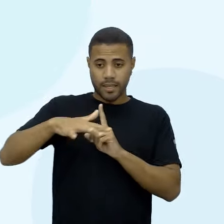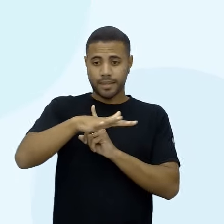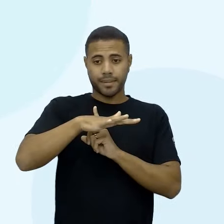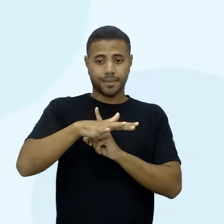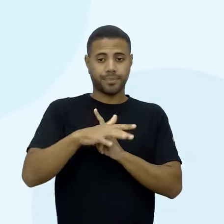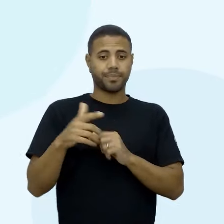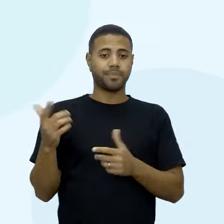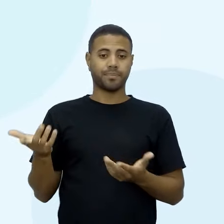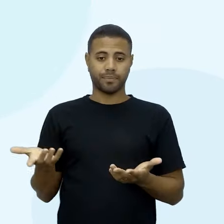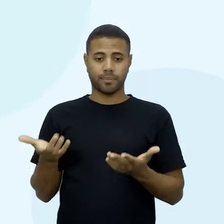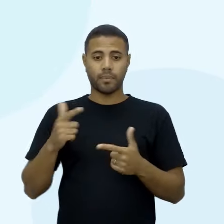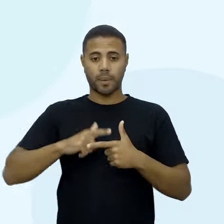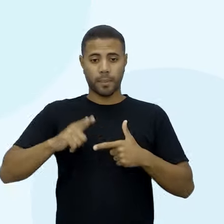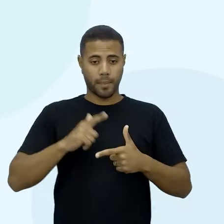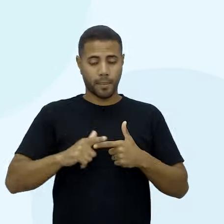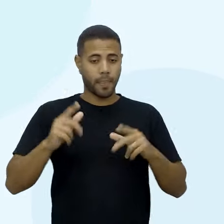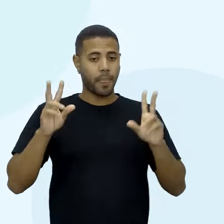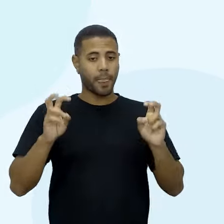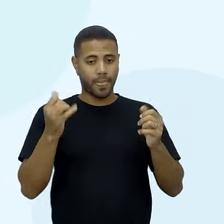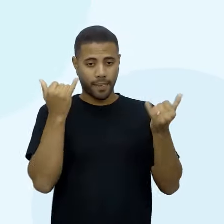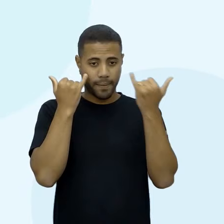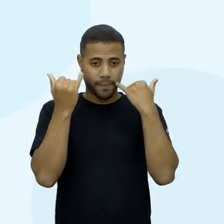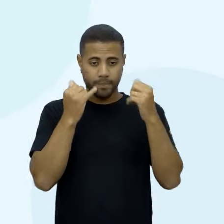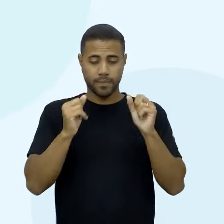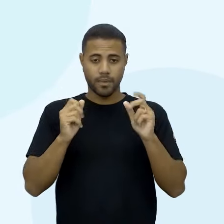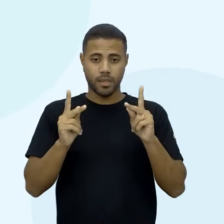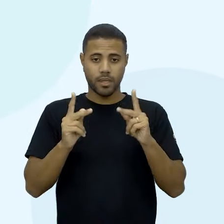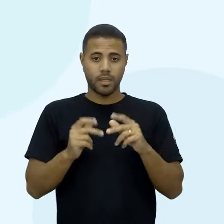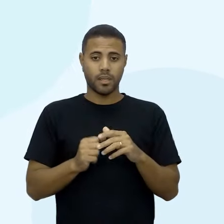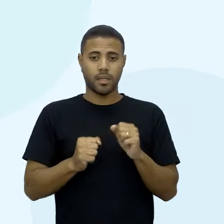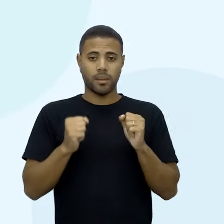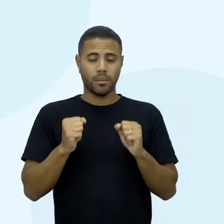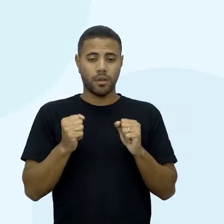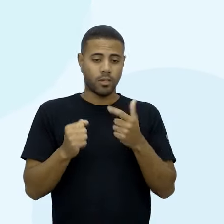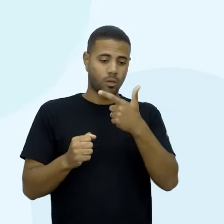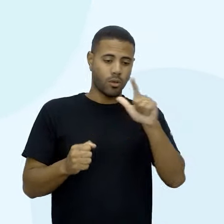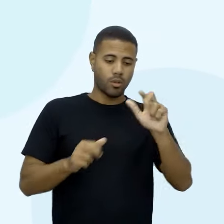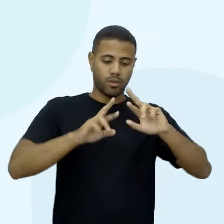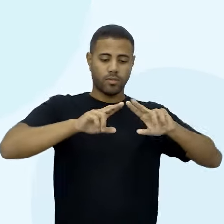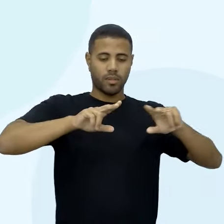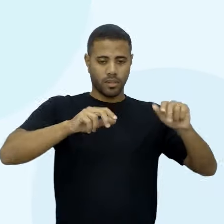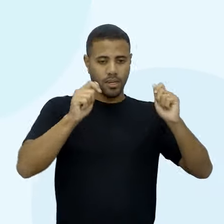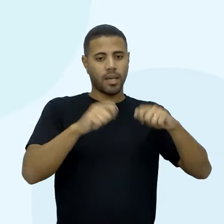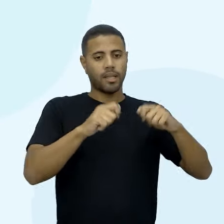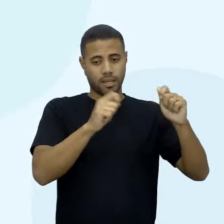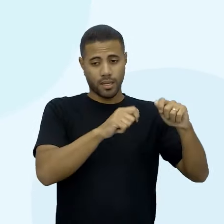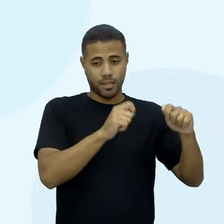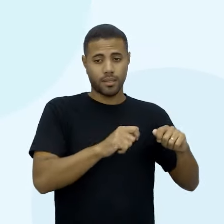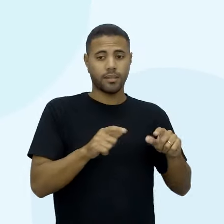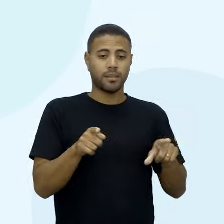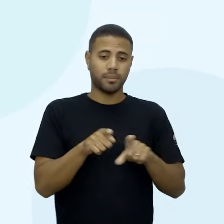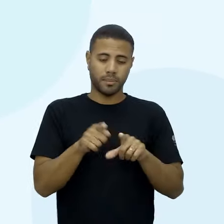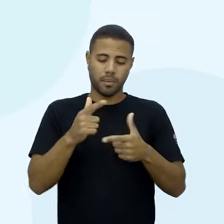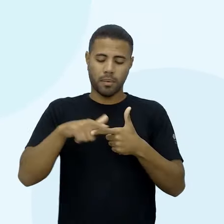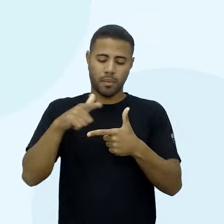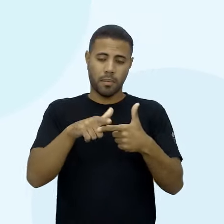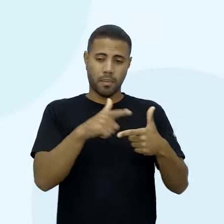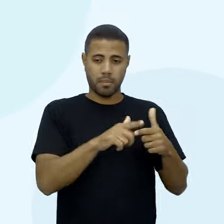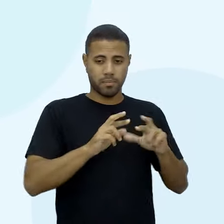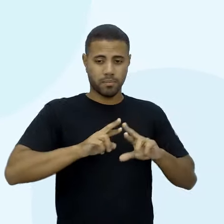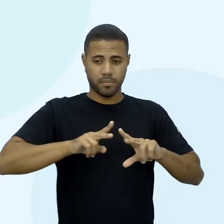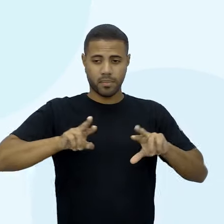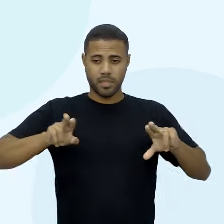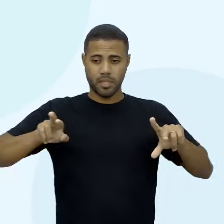em cima dessas informações, tá? Poderia-se criar outras situações? Poderia, sem muitos problemas. Tudo bem?